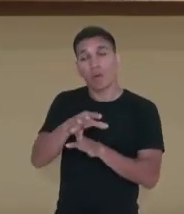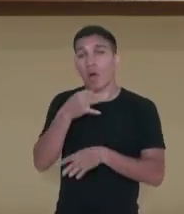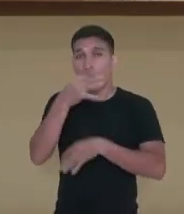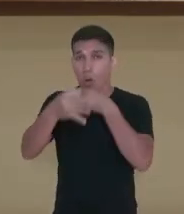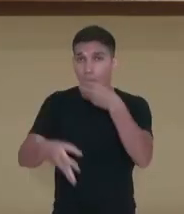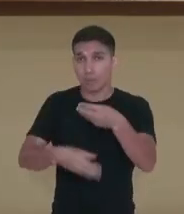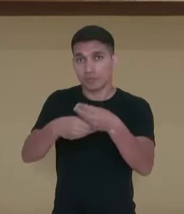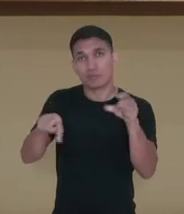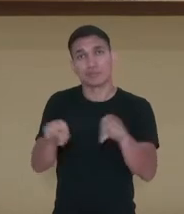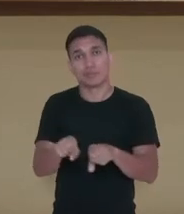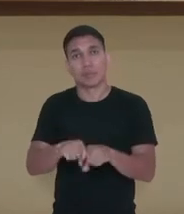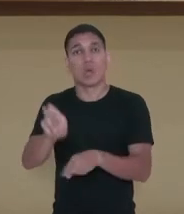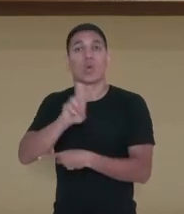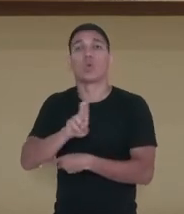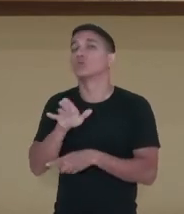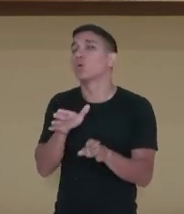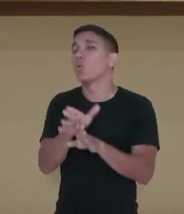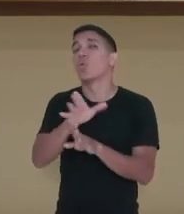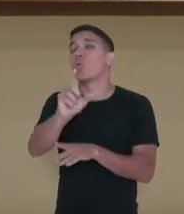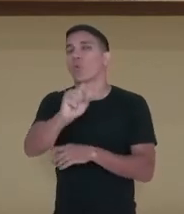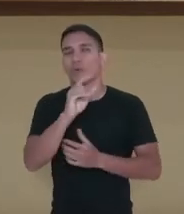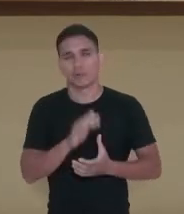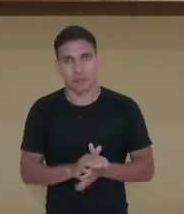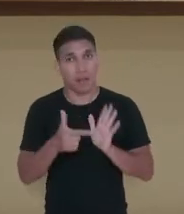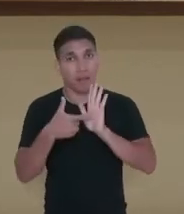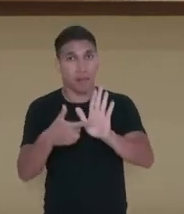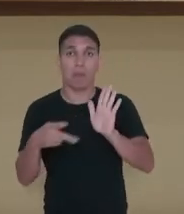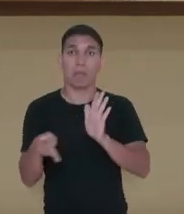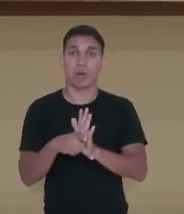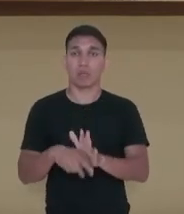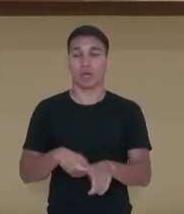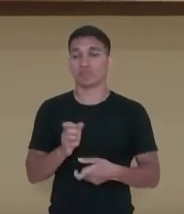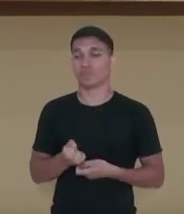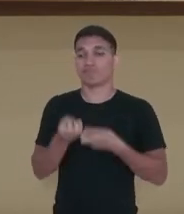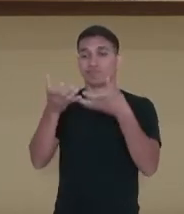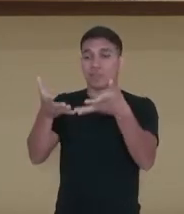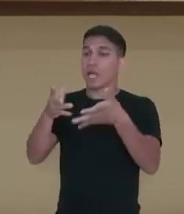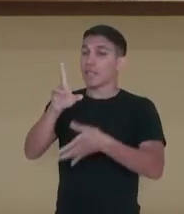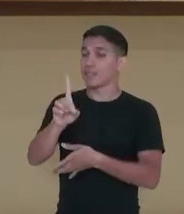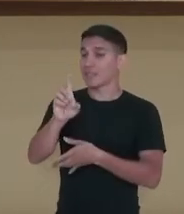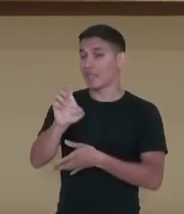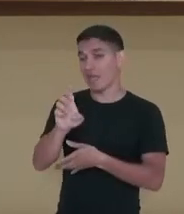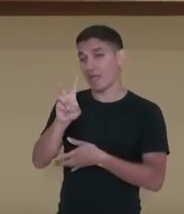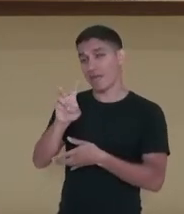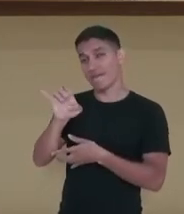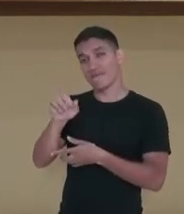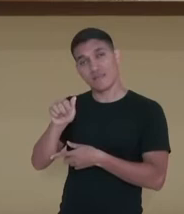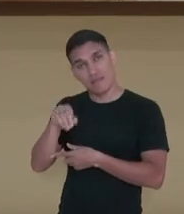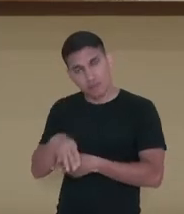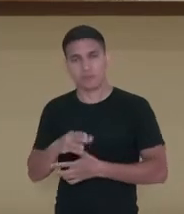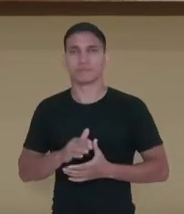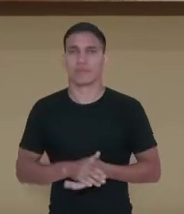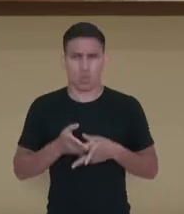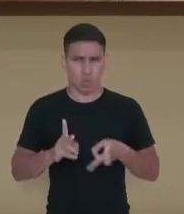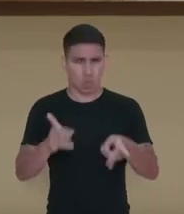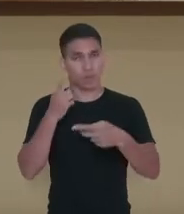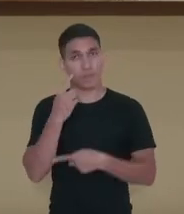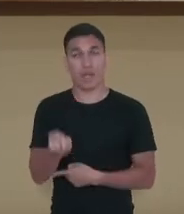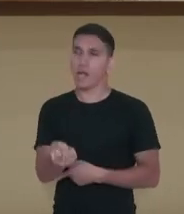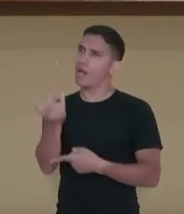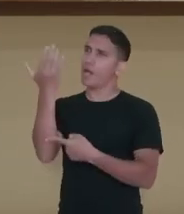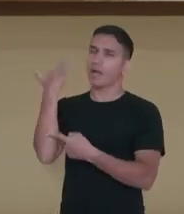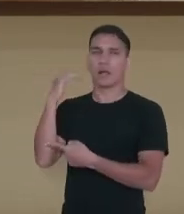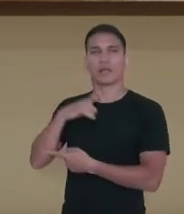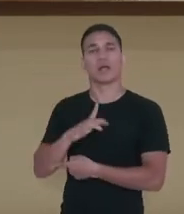mesmo um conselho mostrado pela palavra deviam. Continuação. Há uns tempos fui